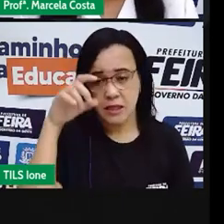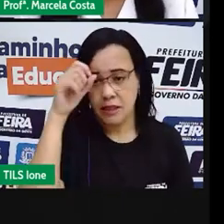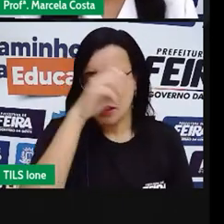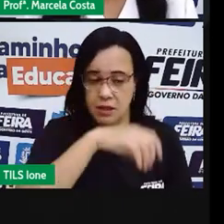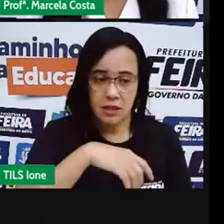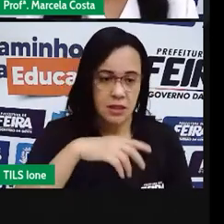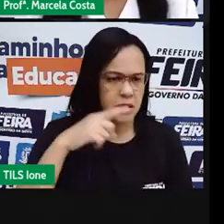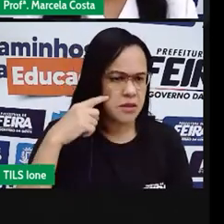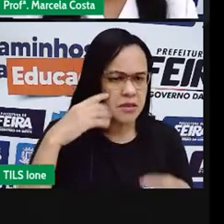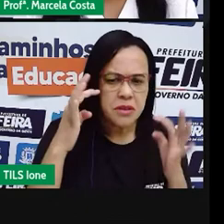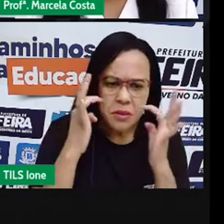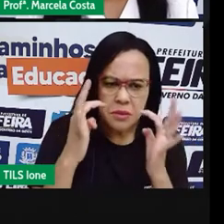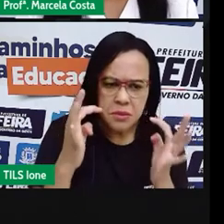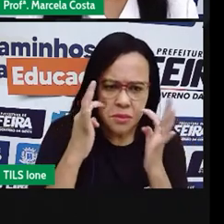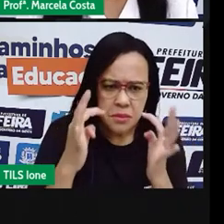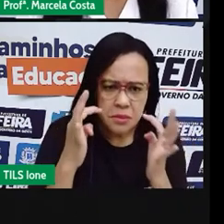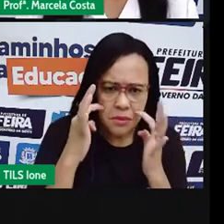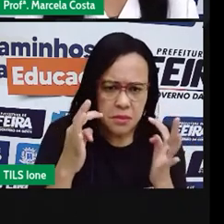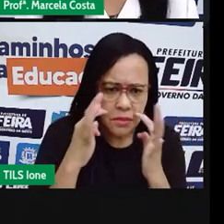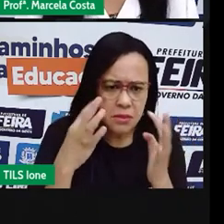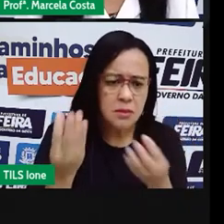professora está falando para você.